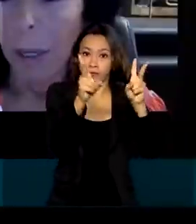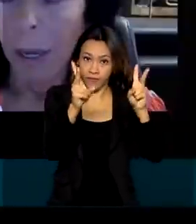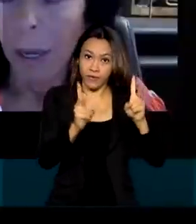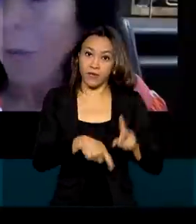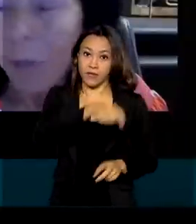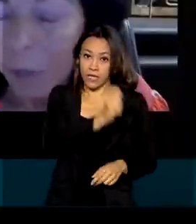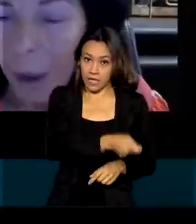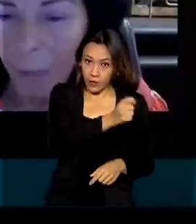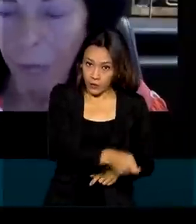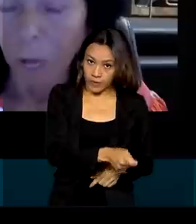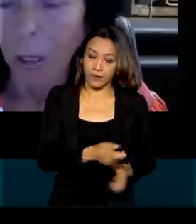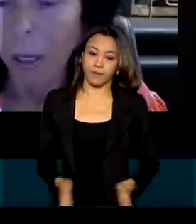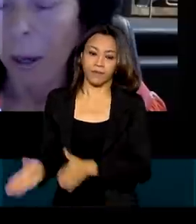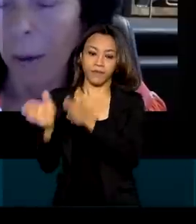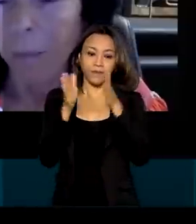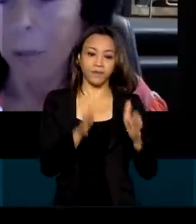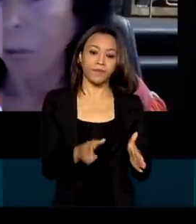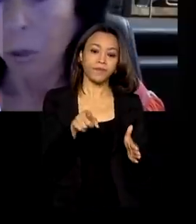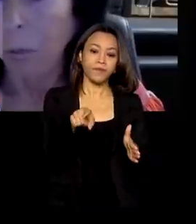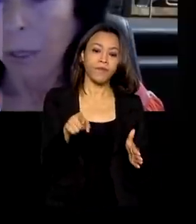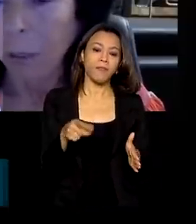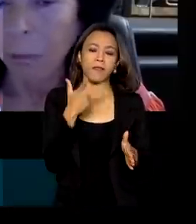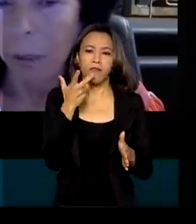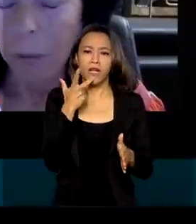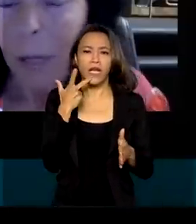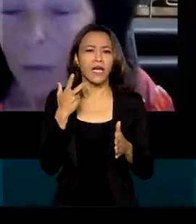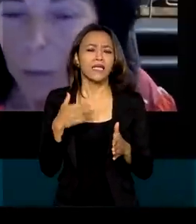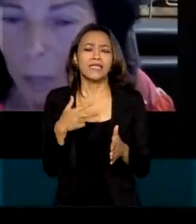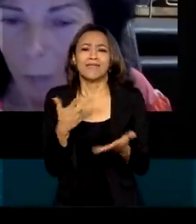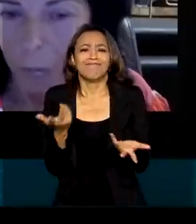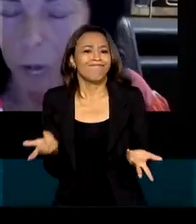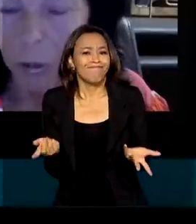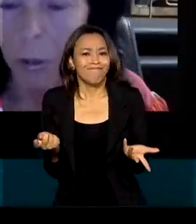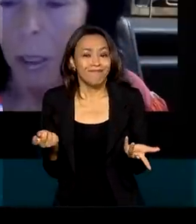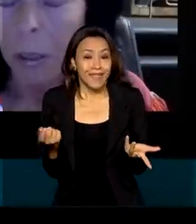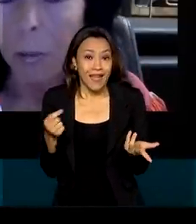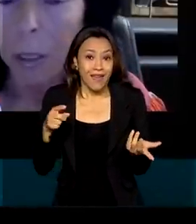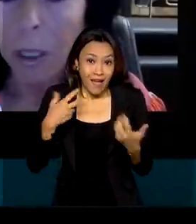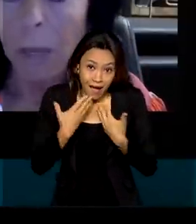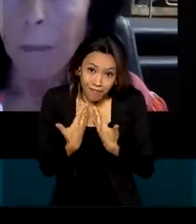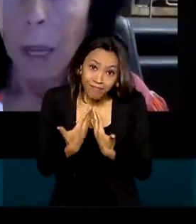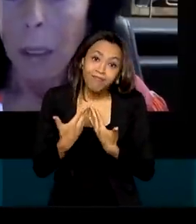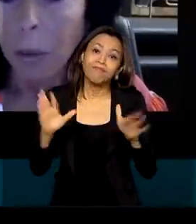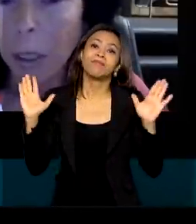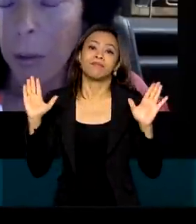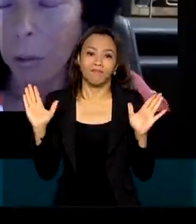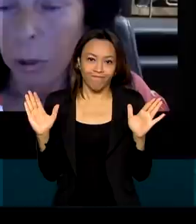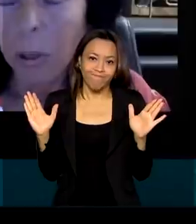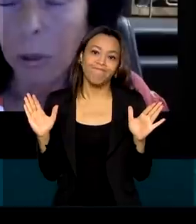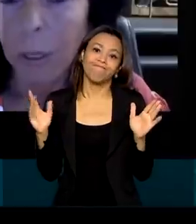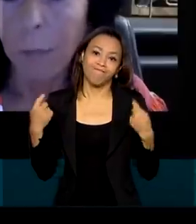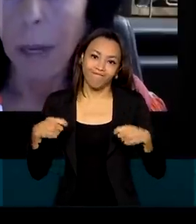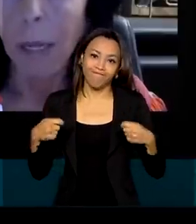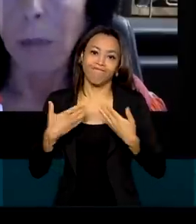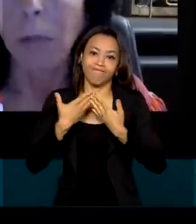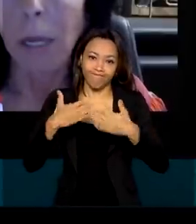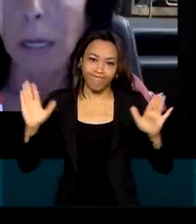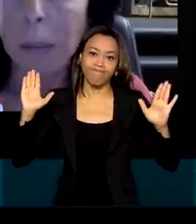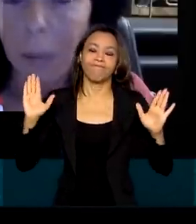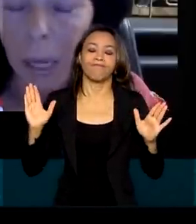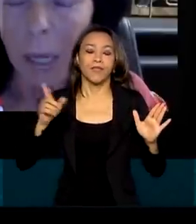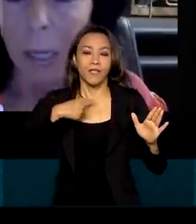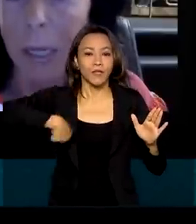É inevitável a abertura do mercado livre, é inevitável isso. Então, eu acho que o nosso trabalho